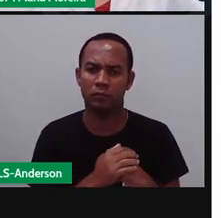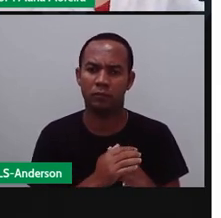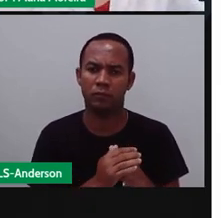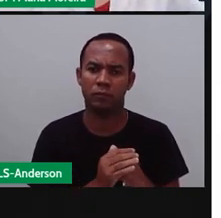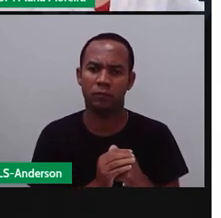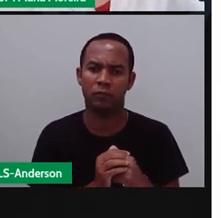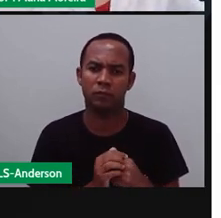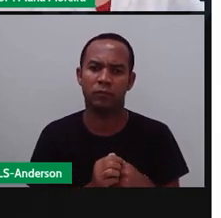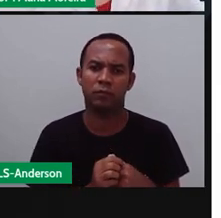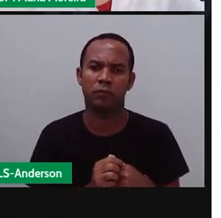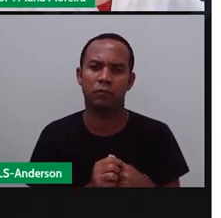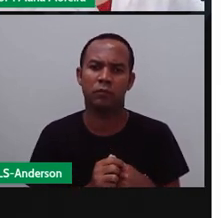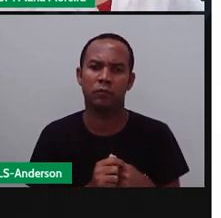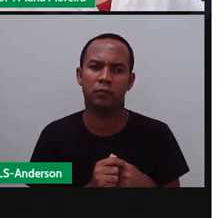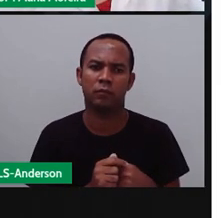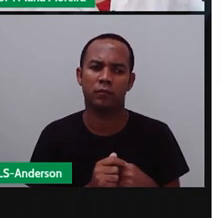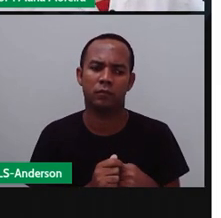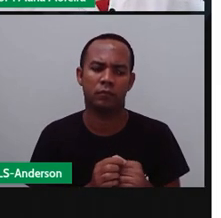mais retos.